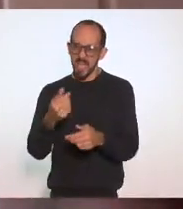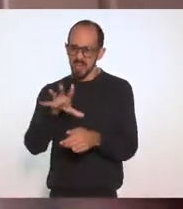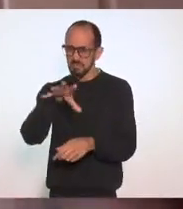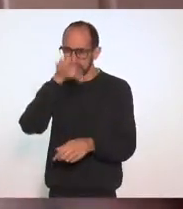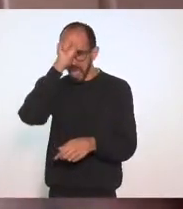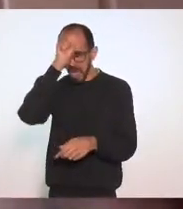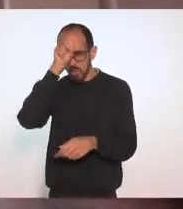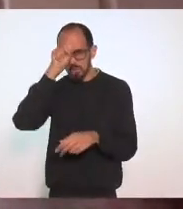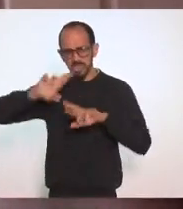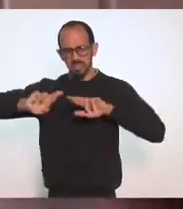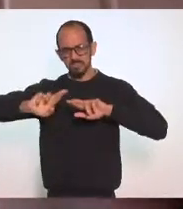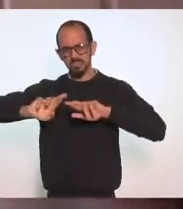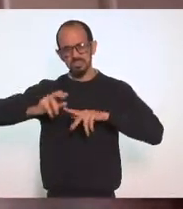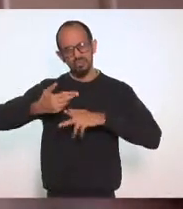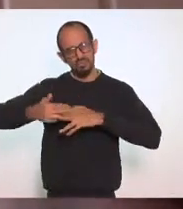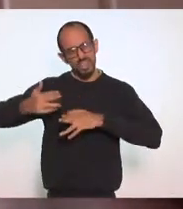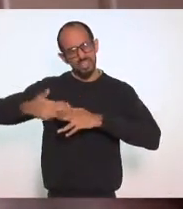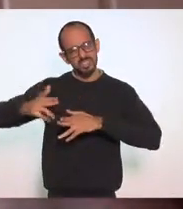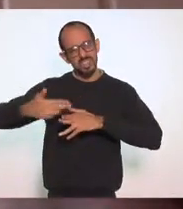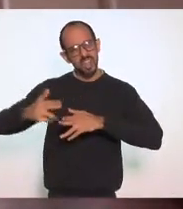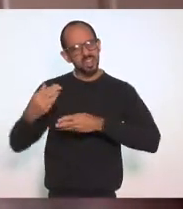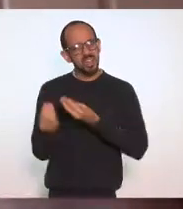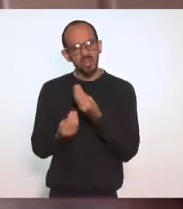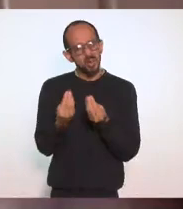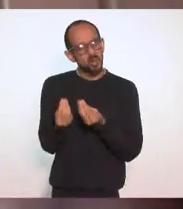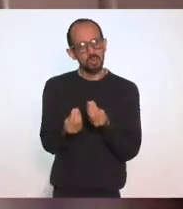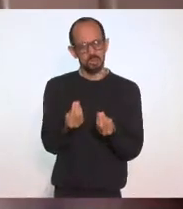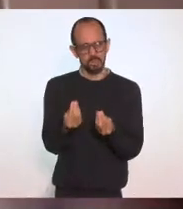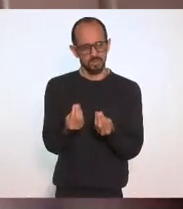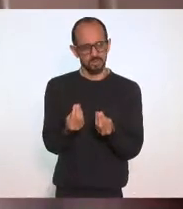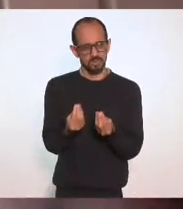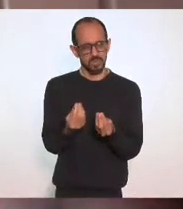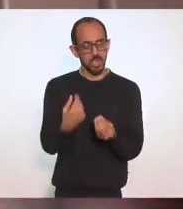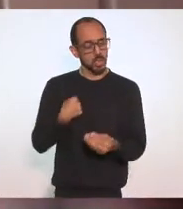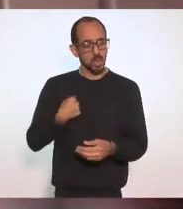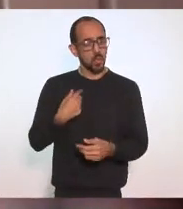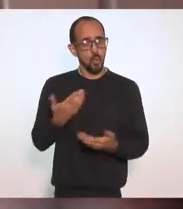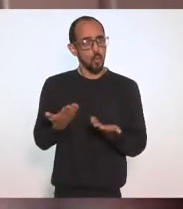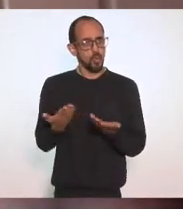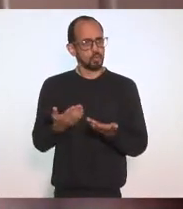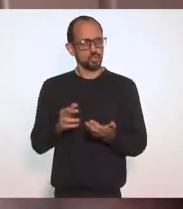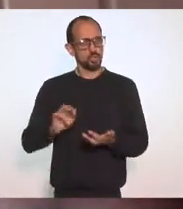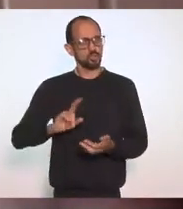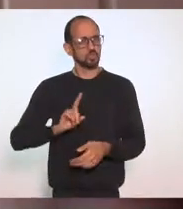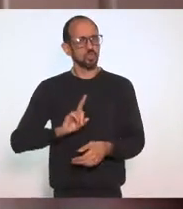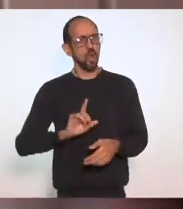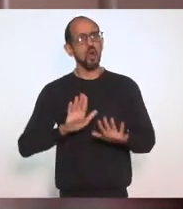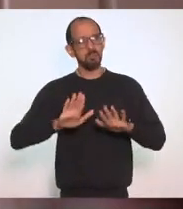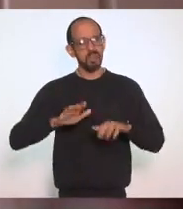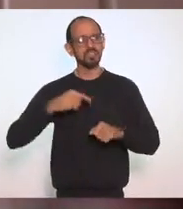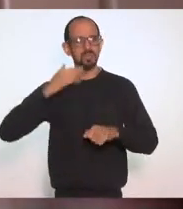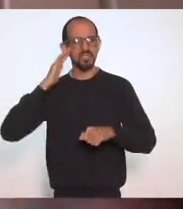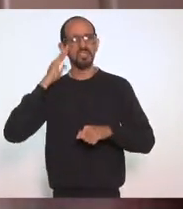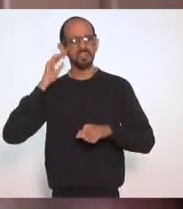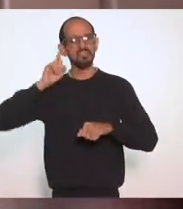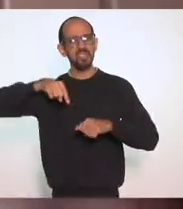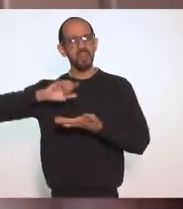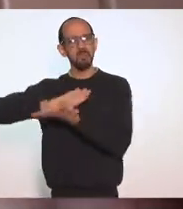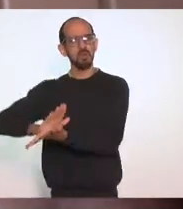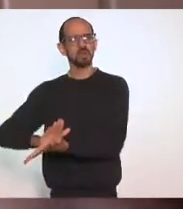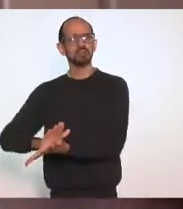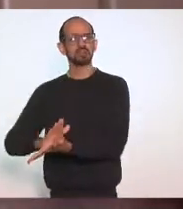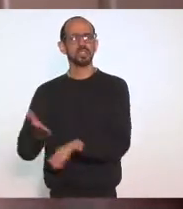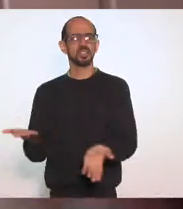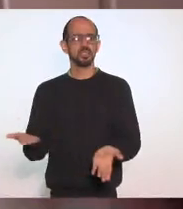Parte Dessa A gremiação Religiosa Mas Entendo isso Como racismo Religioso